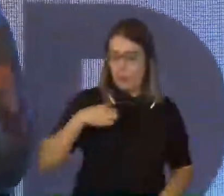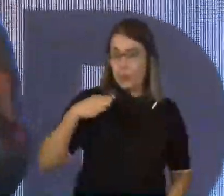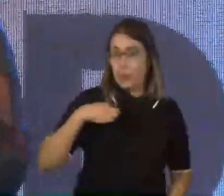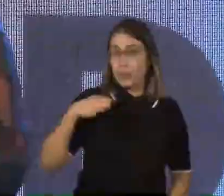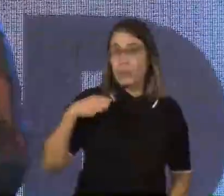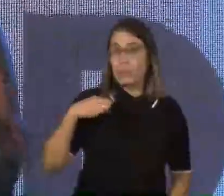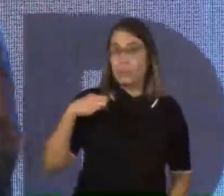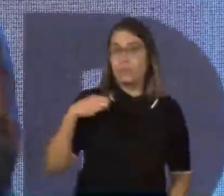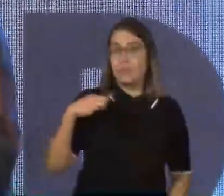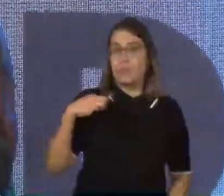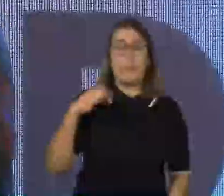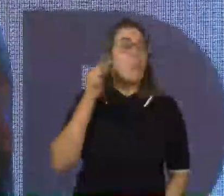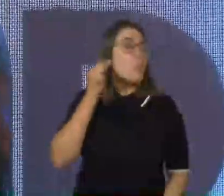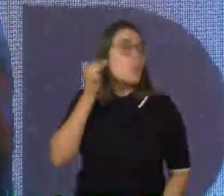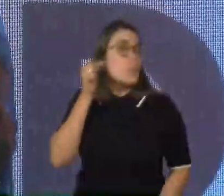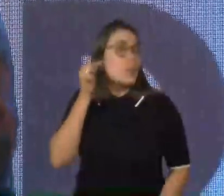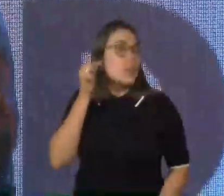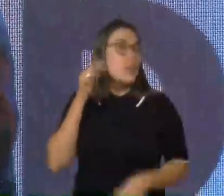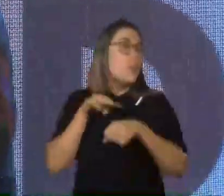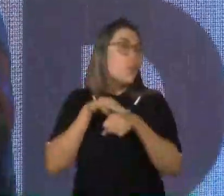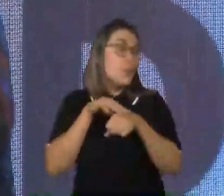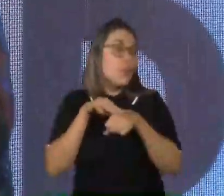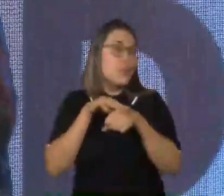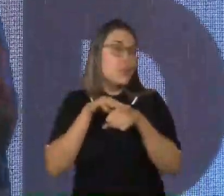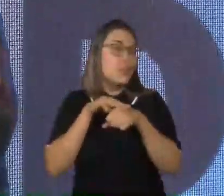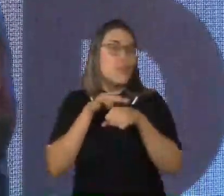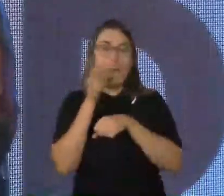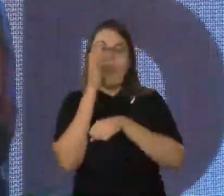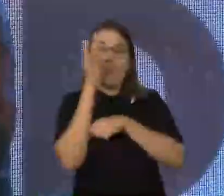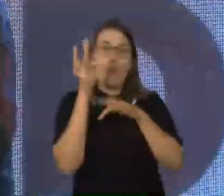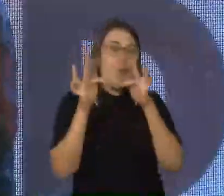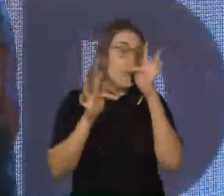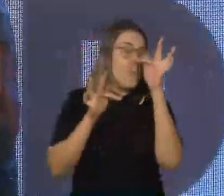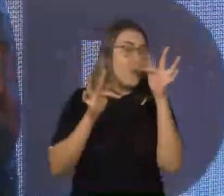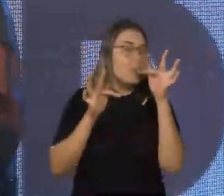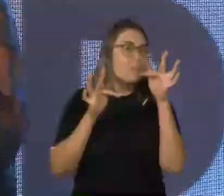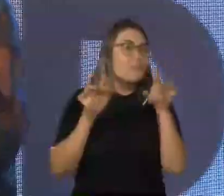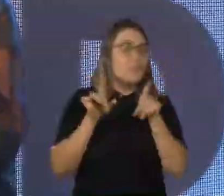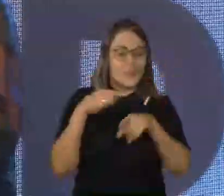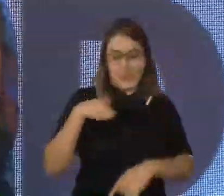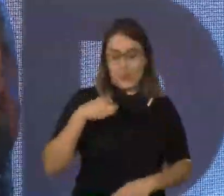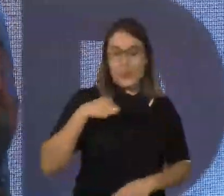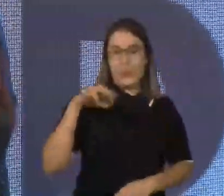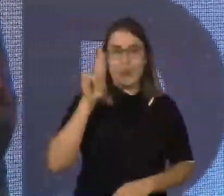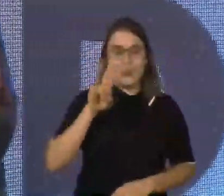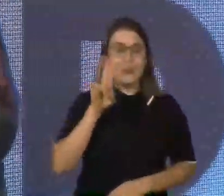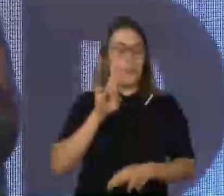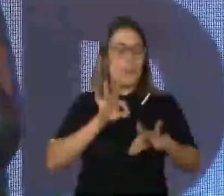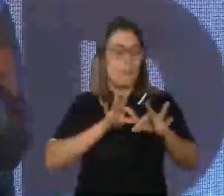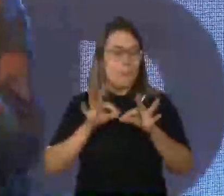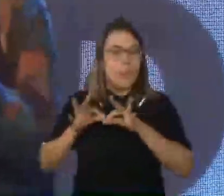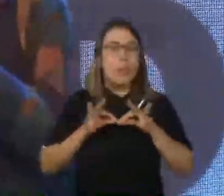uma... Estou de brincos de cor verde, em formato de flores, e estou vestindo uma blusa rendada preta e